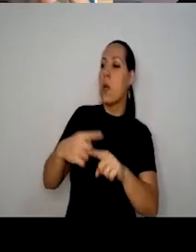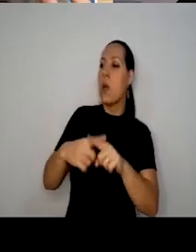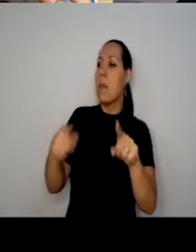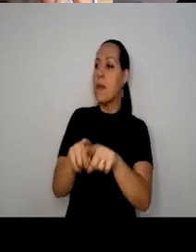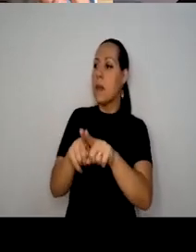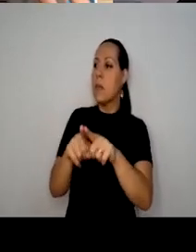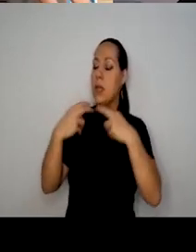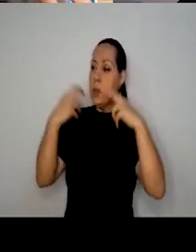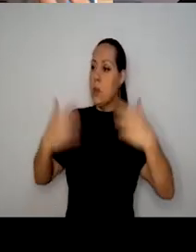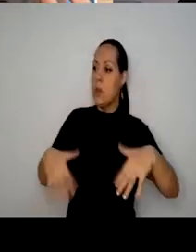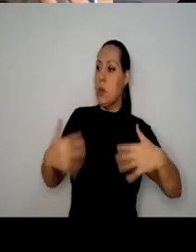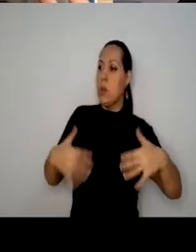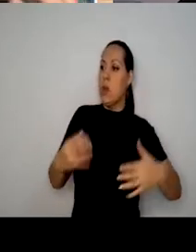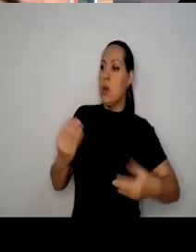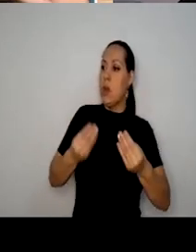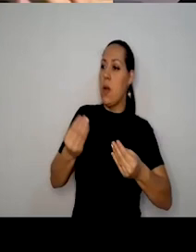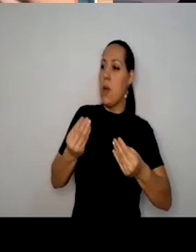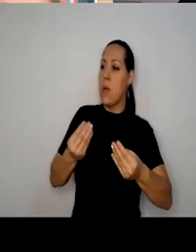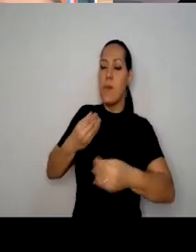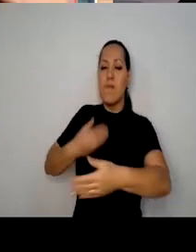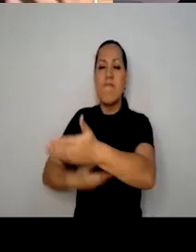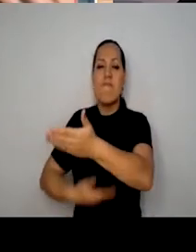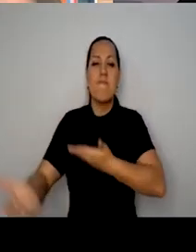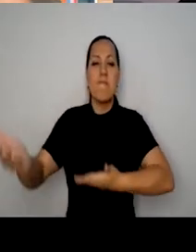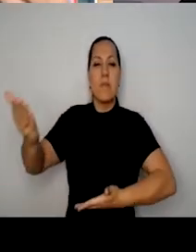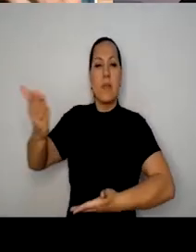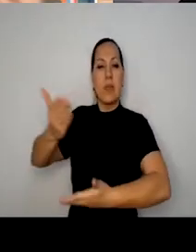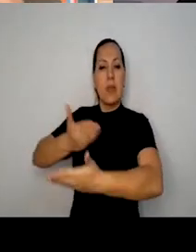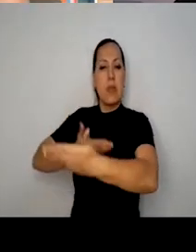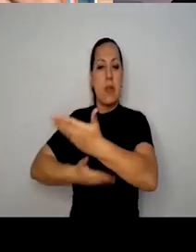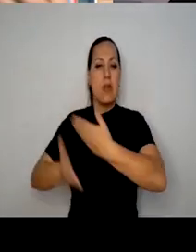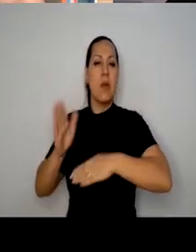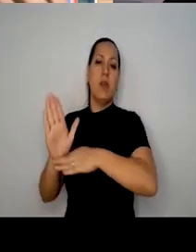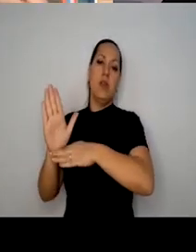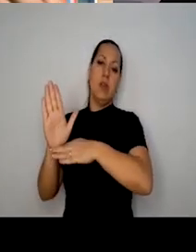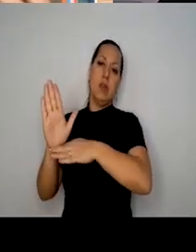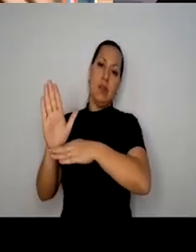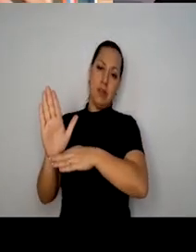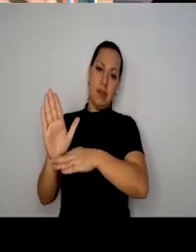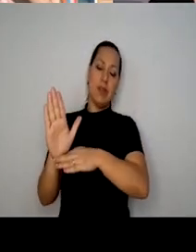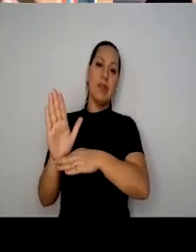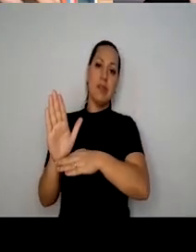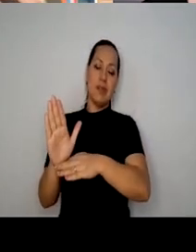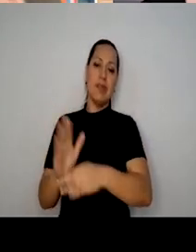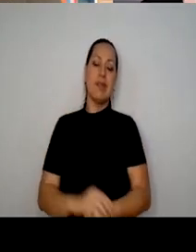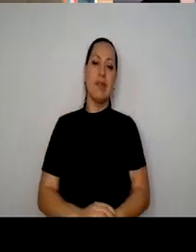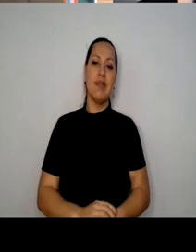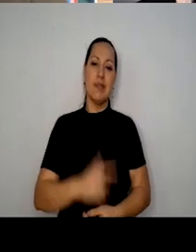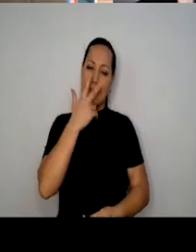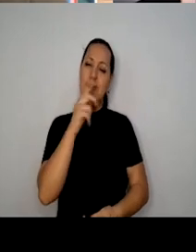que possa vir dela. E de reagir a isso com porosidade, sabe?